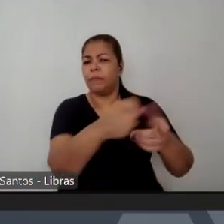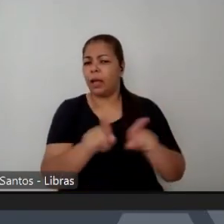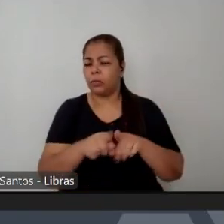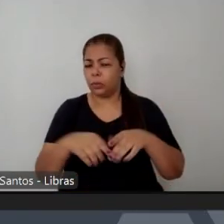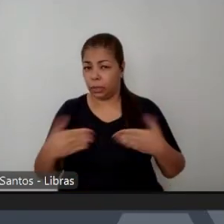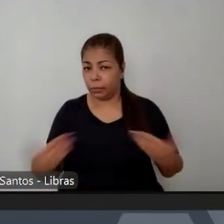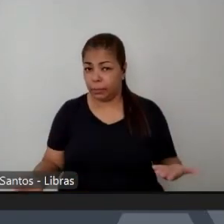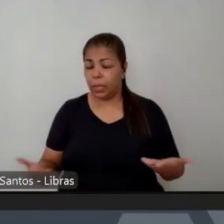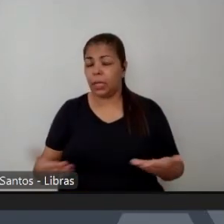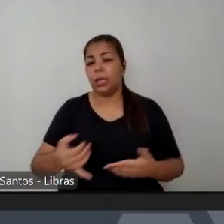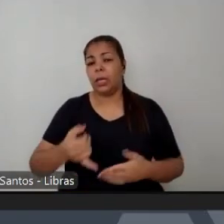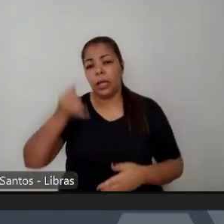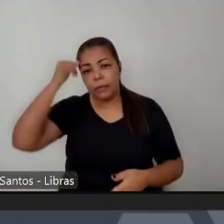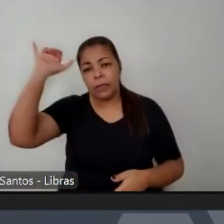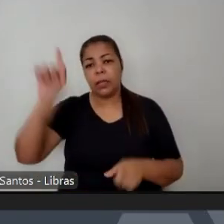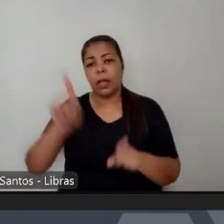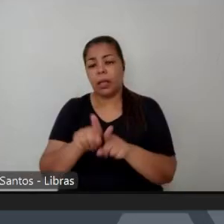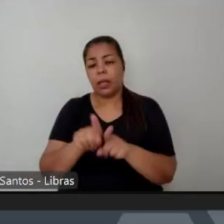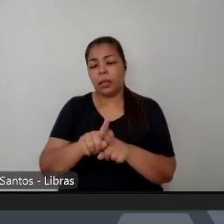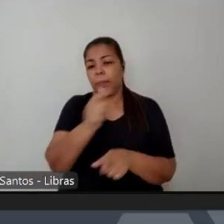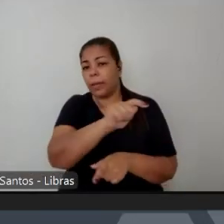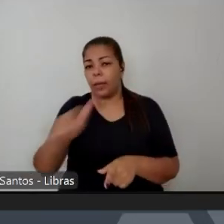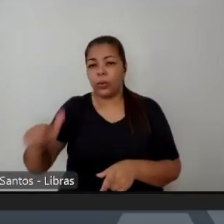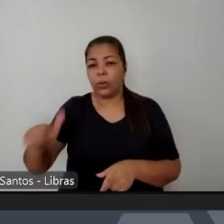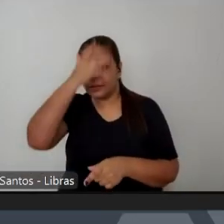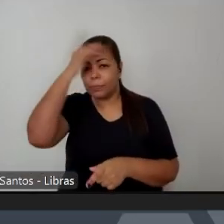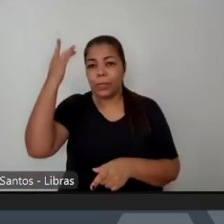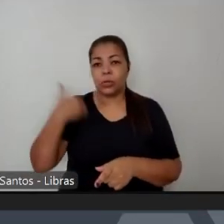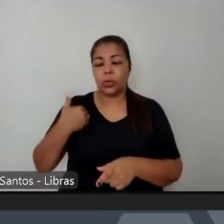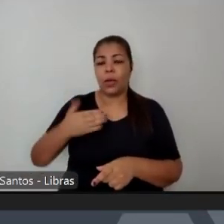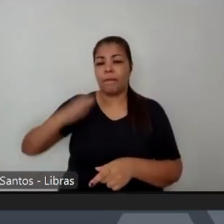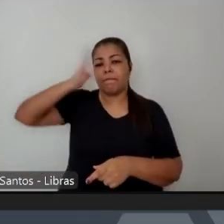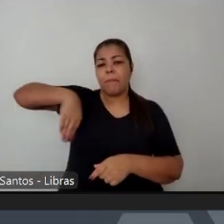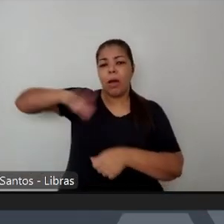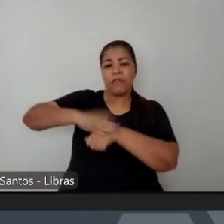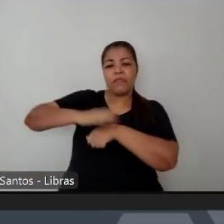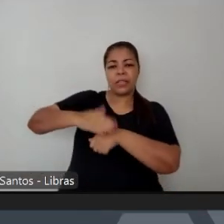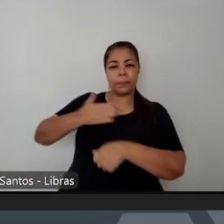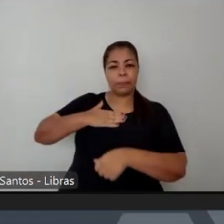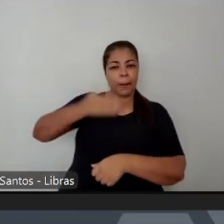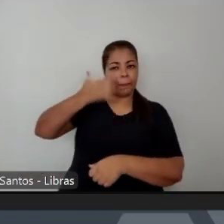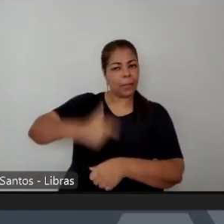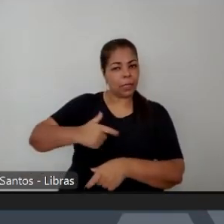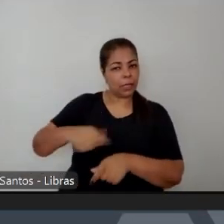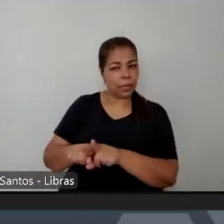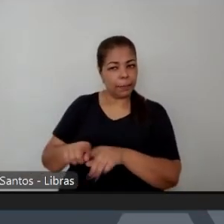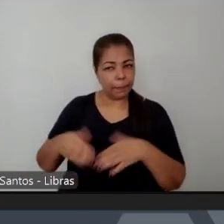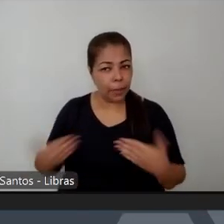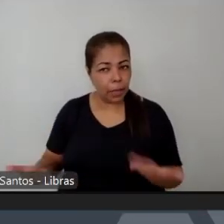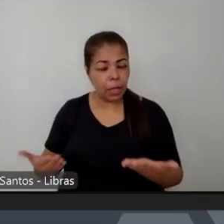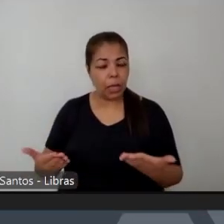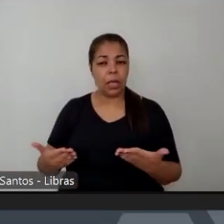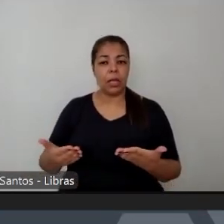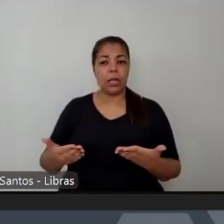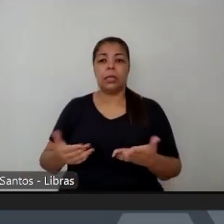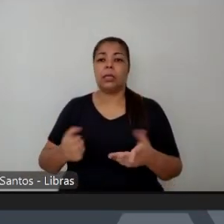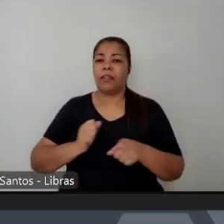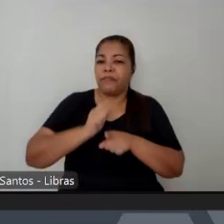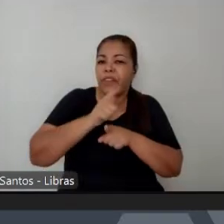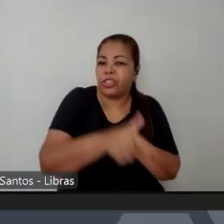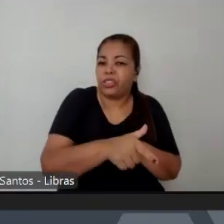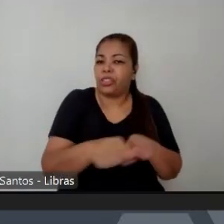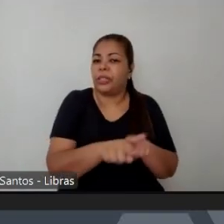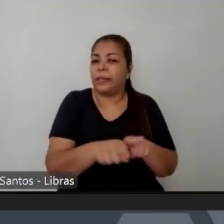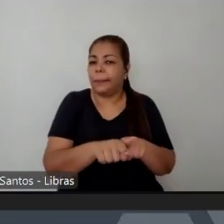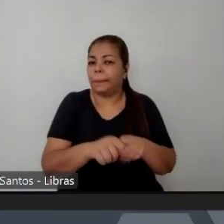um morador de periferia porque ele é trabalhador e porque ele também tem seu celular roubado sua casa invadida sua mulher